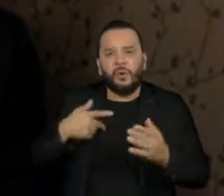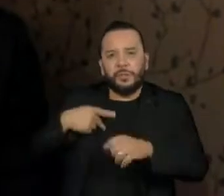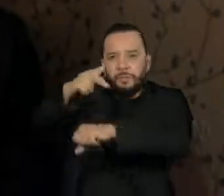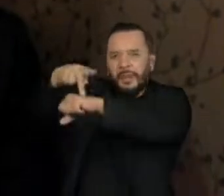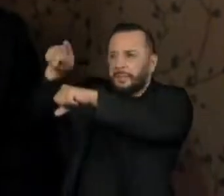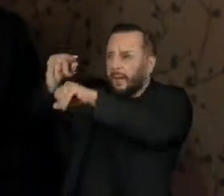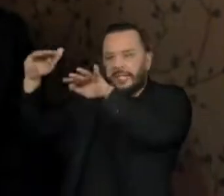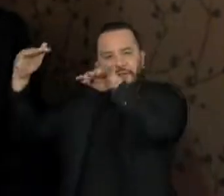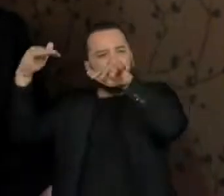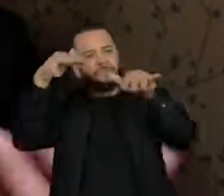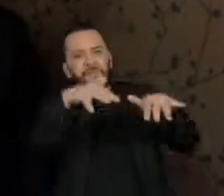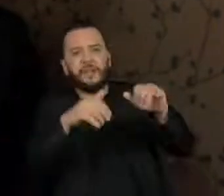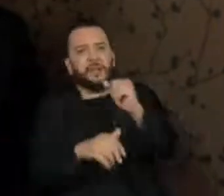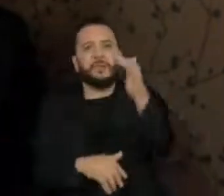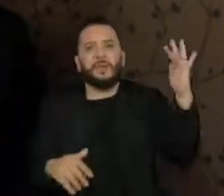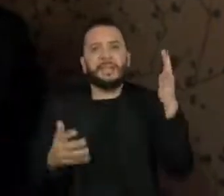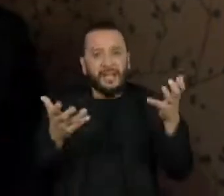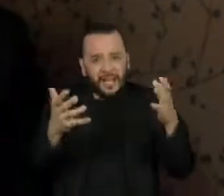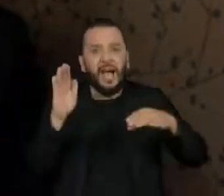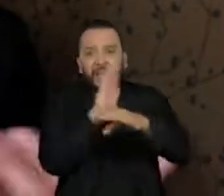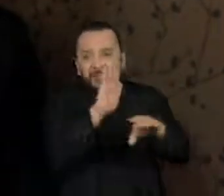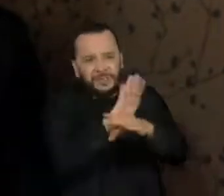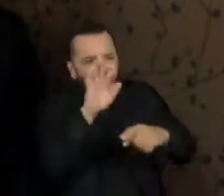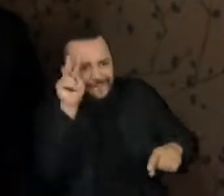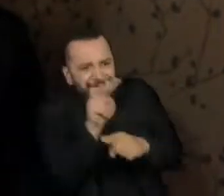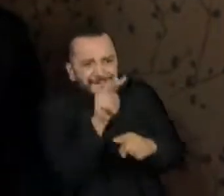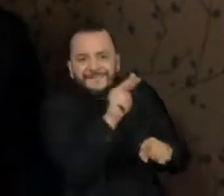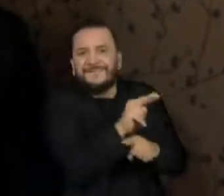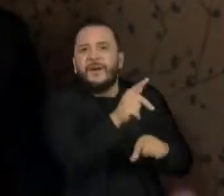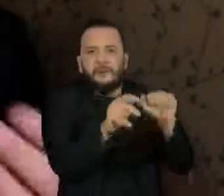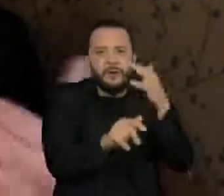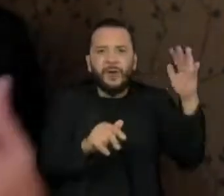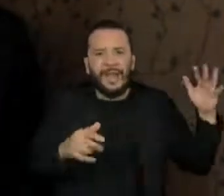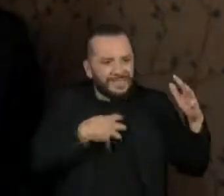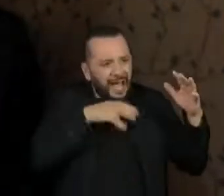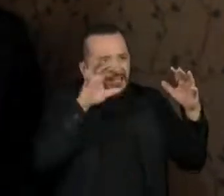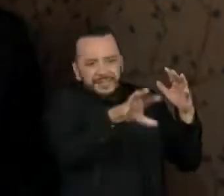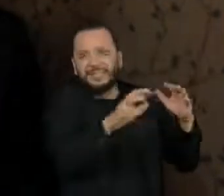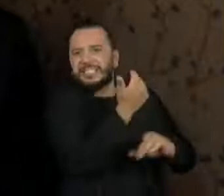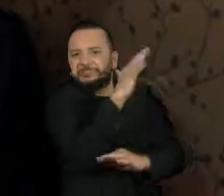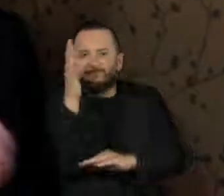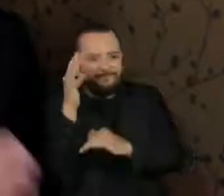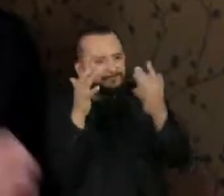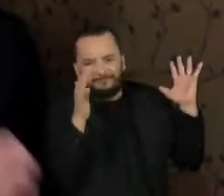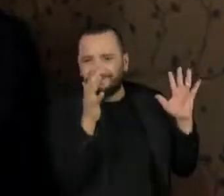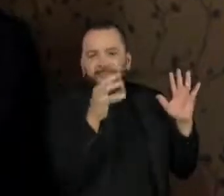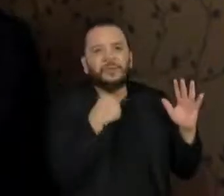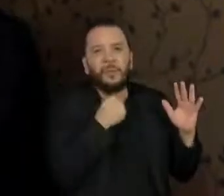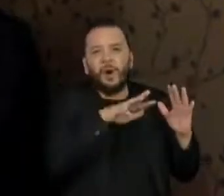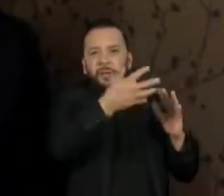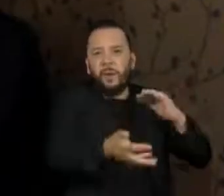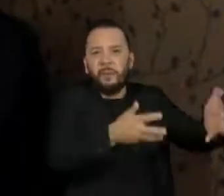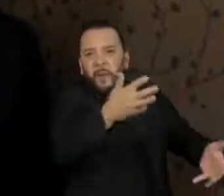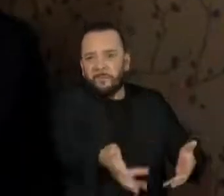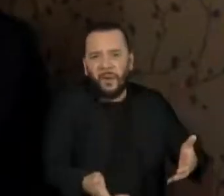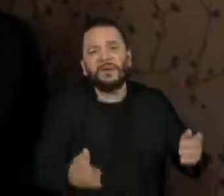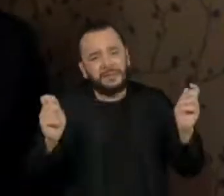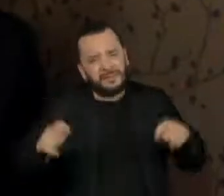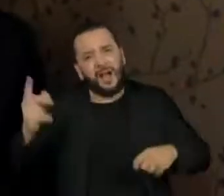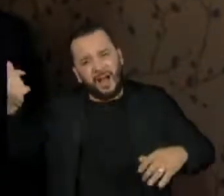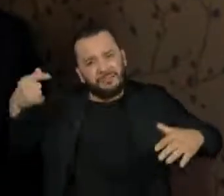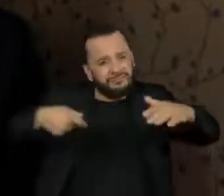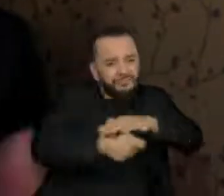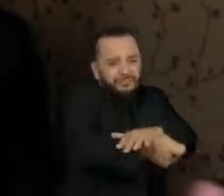a nossa floresta querendo contribuir para que ela permaneça em pé e que, a partir dela, se transfira recursos para as